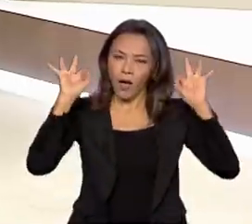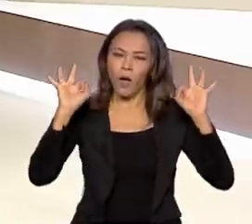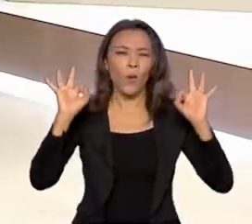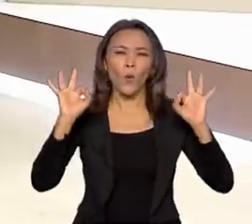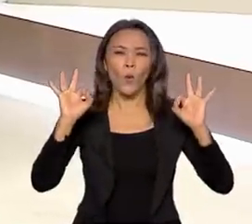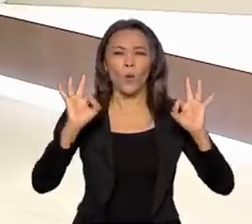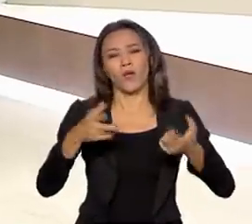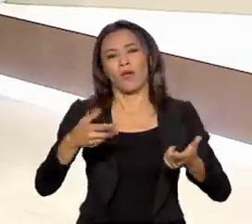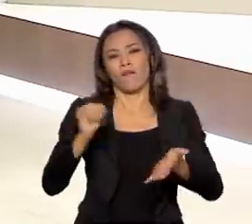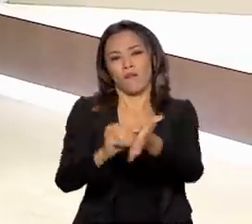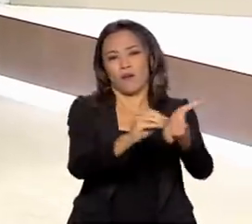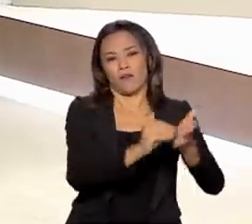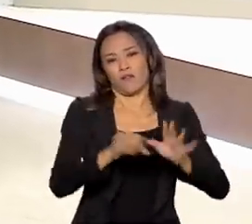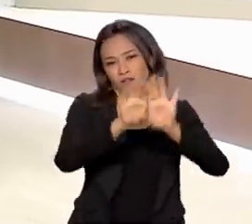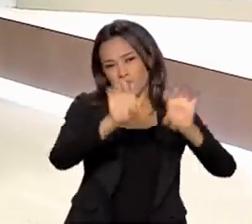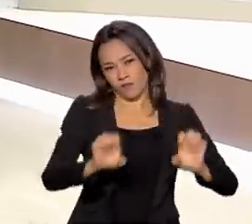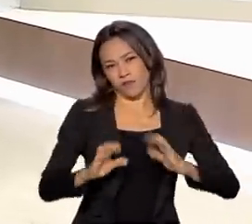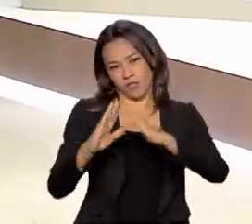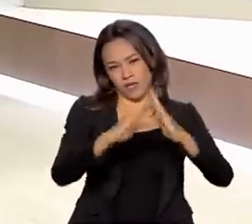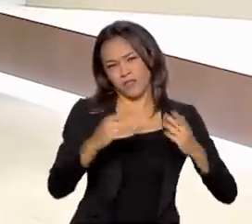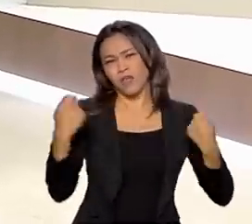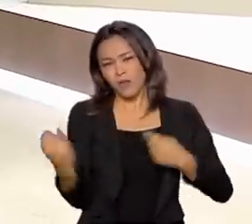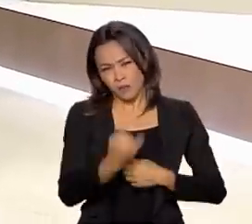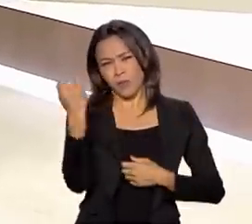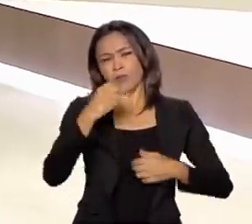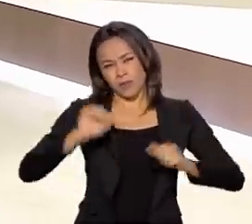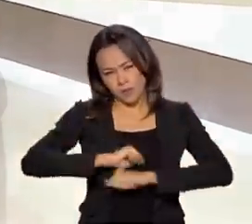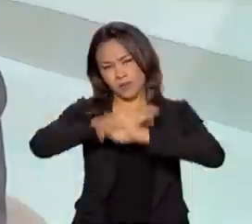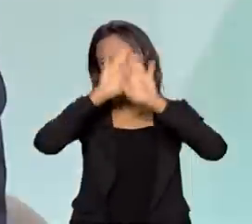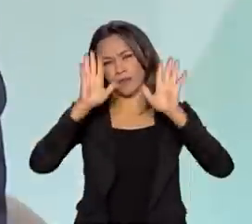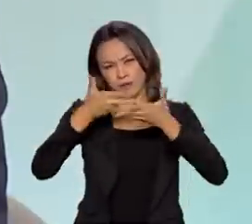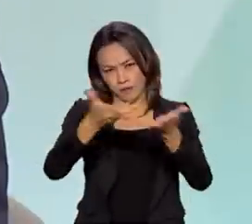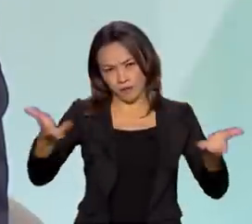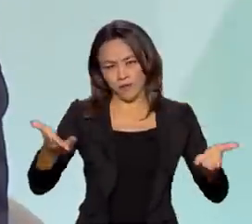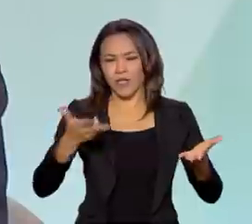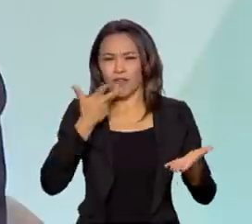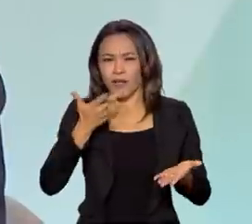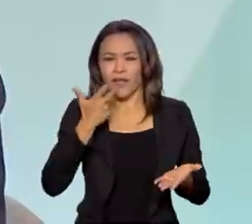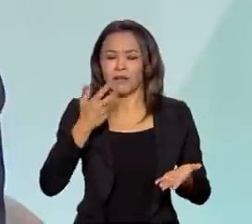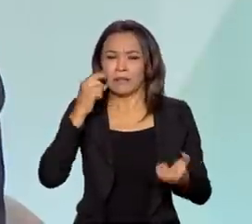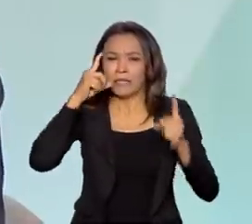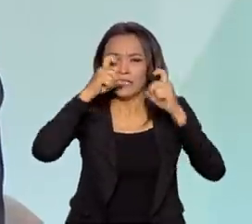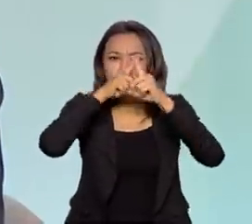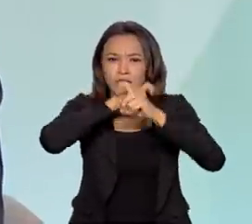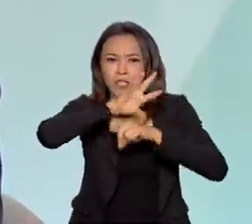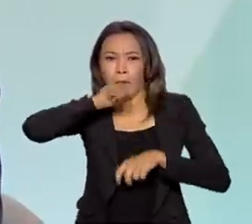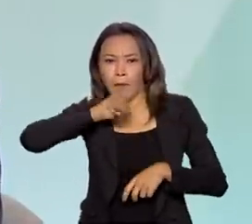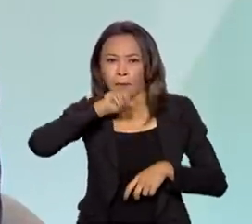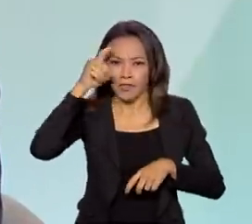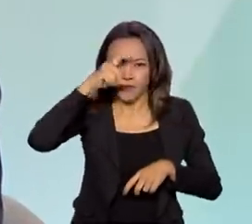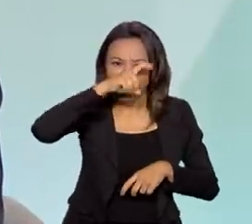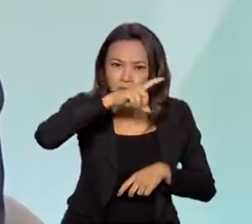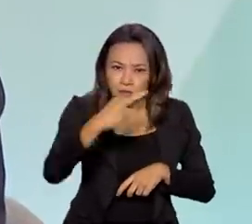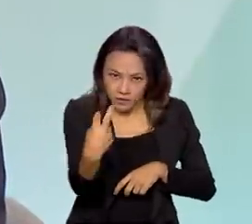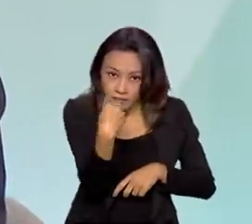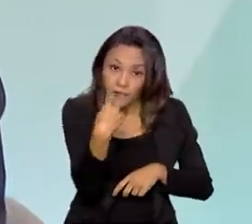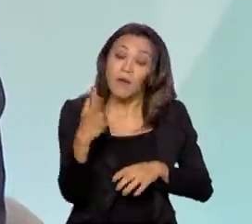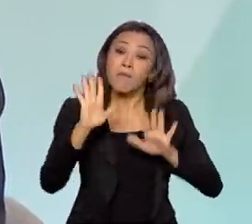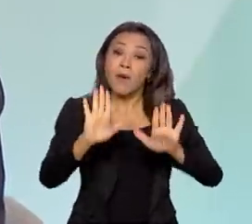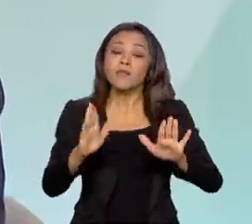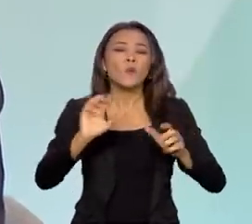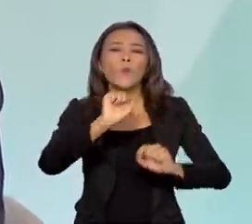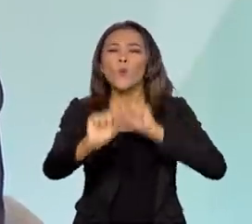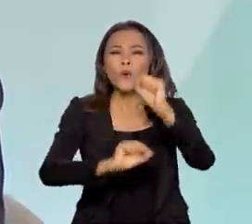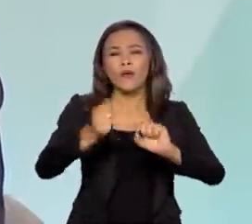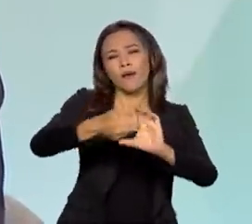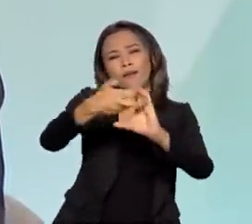é importante esclarecer à população, não querendo ser muito técnico, mas o que caracteriza o déficit? O déficit é